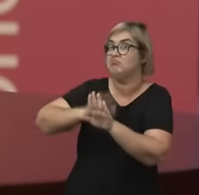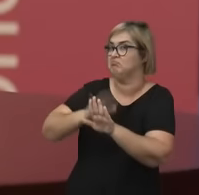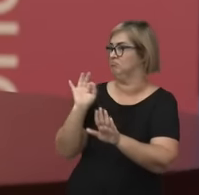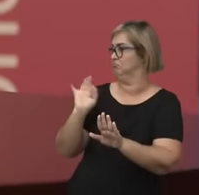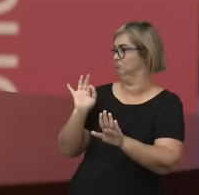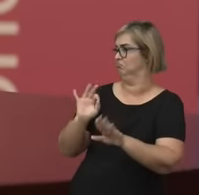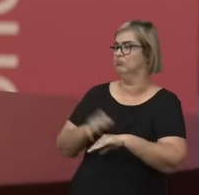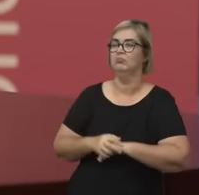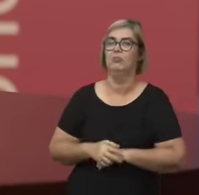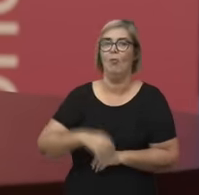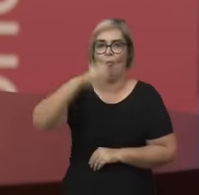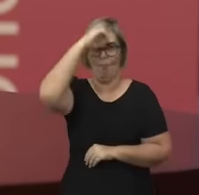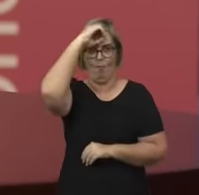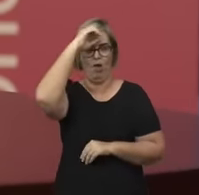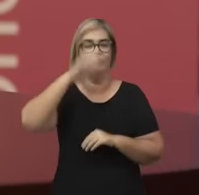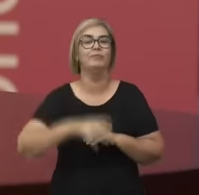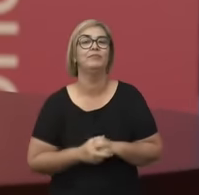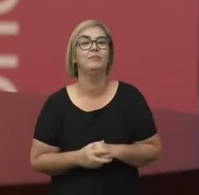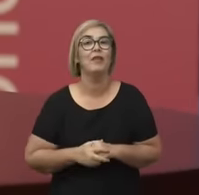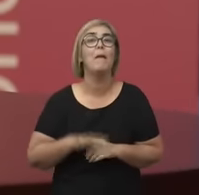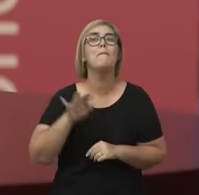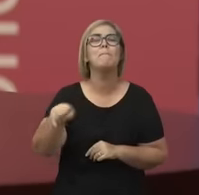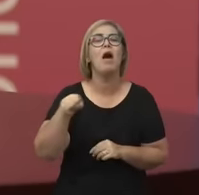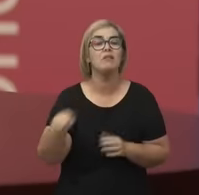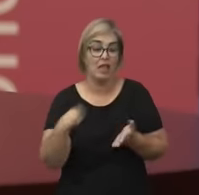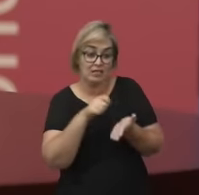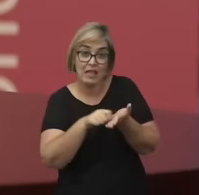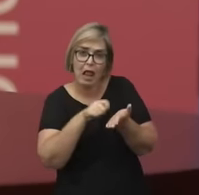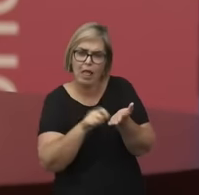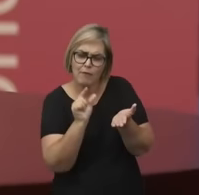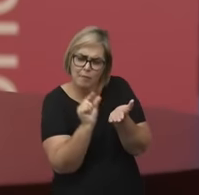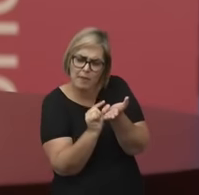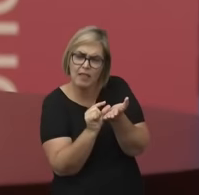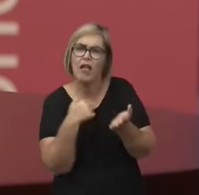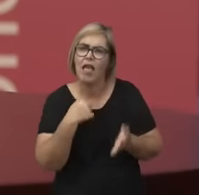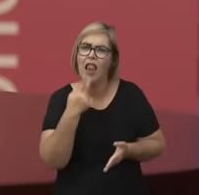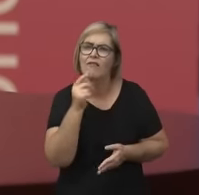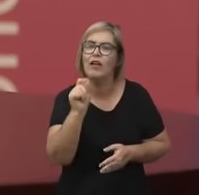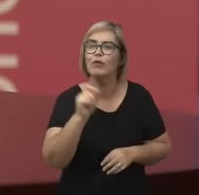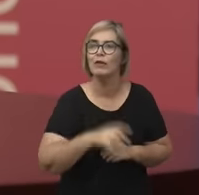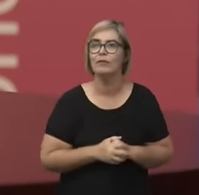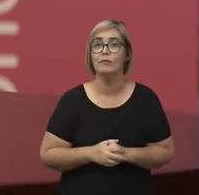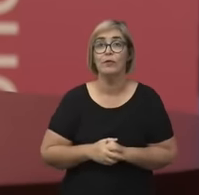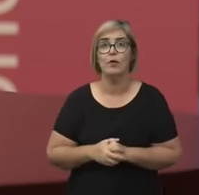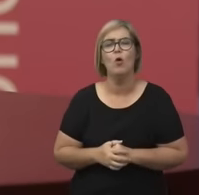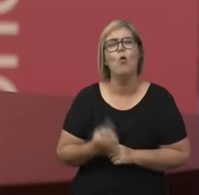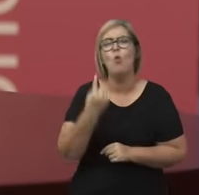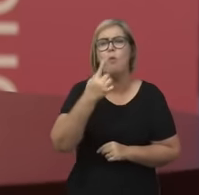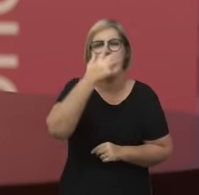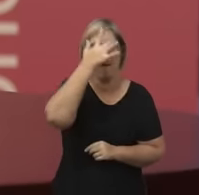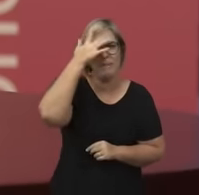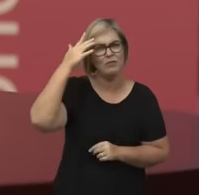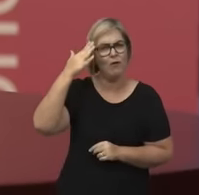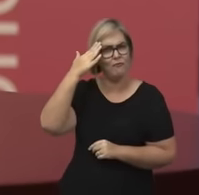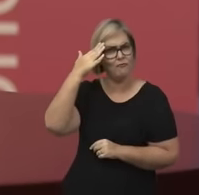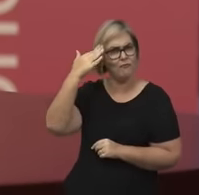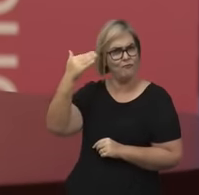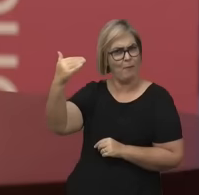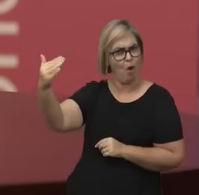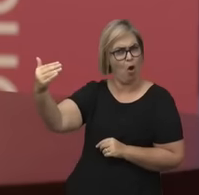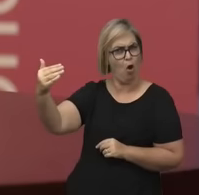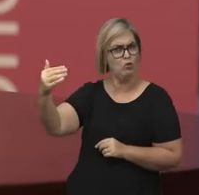obra, ela abre a obra dizendo que um autor célebre uma vez disse que a filosofia nasce do espanto.